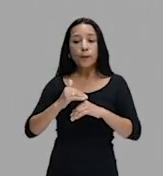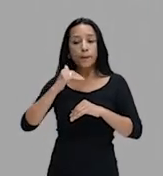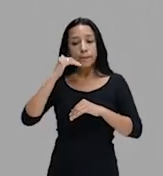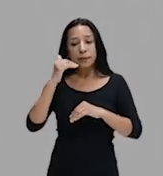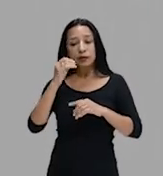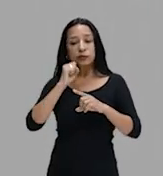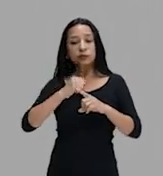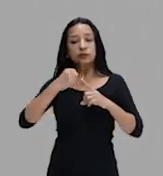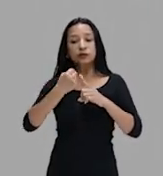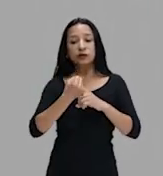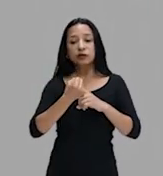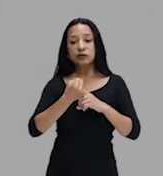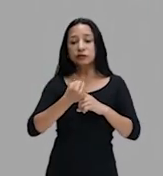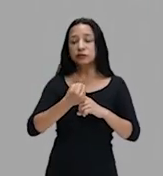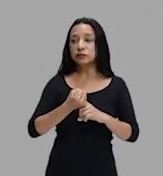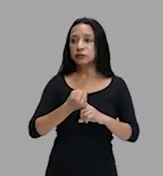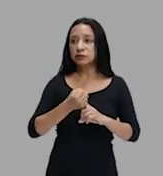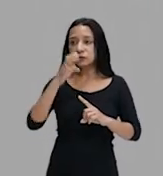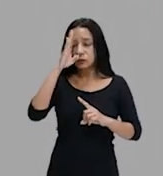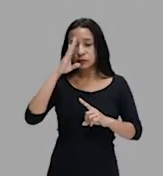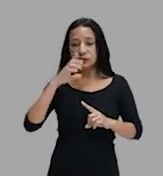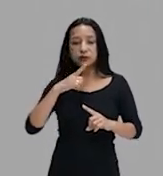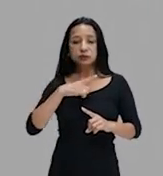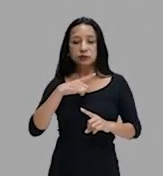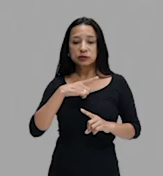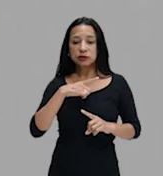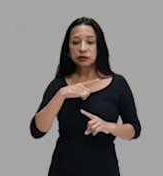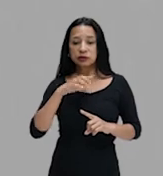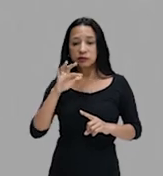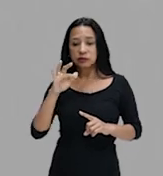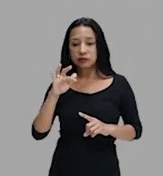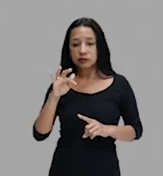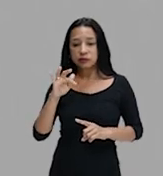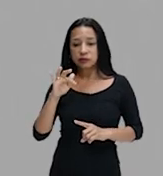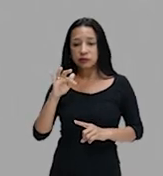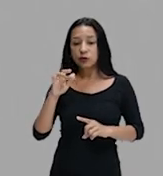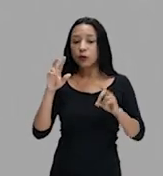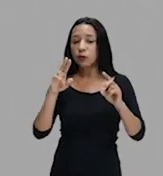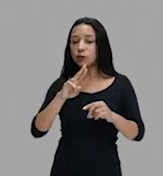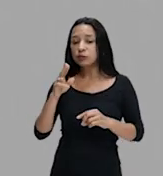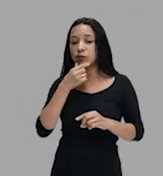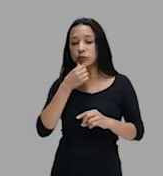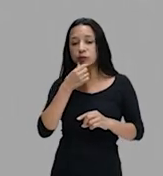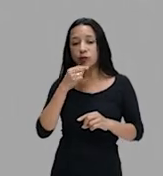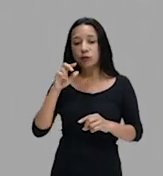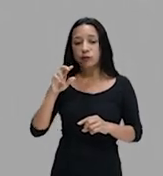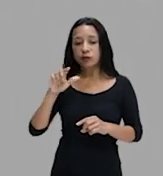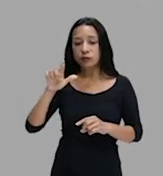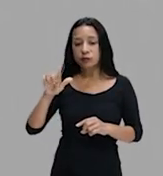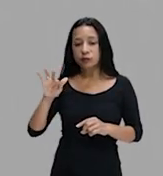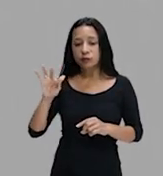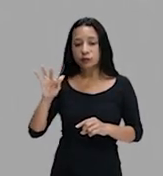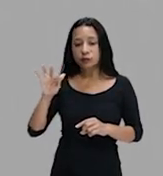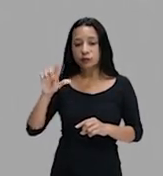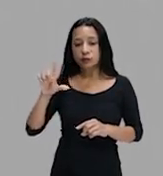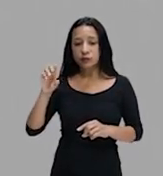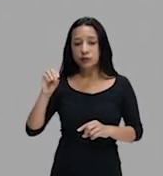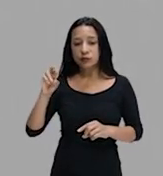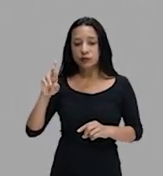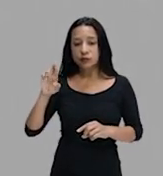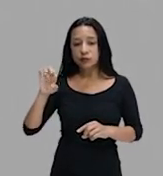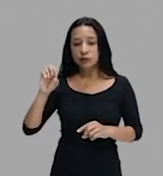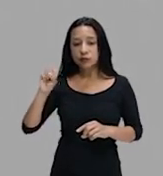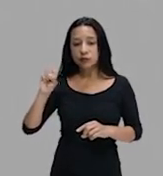Brasil já teve, que o Florestan Fernandes. e isso é fundamental para que se possa ter um entendimento do